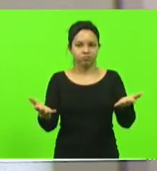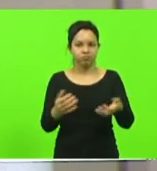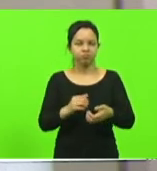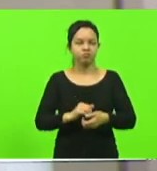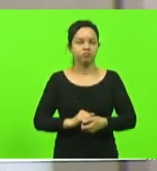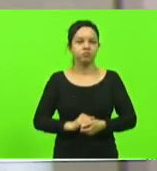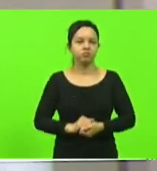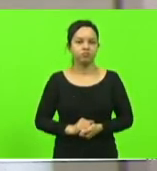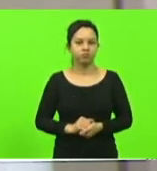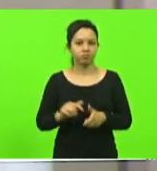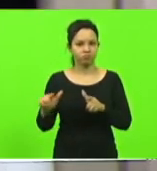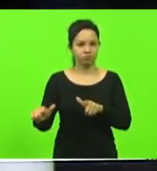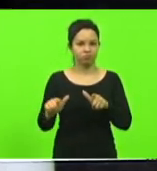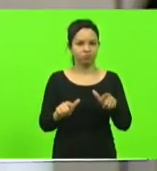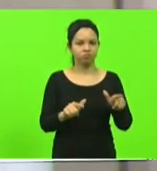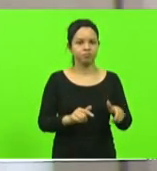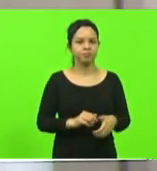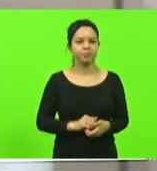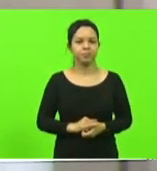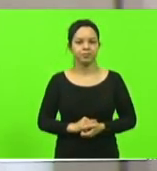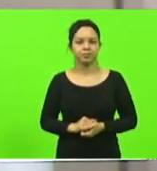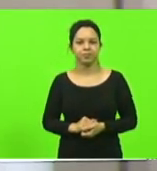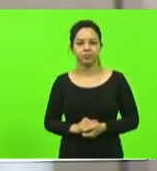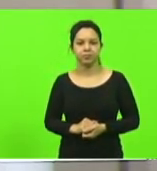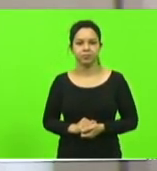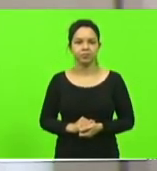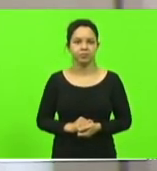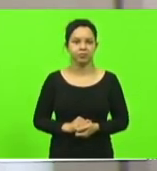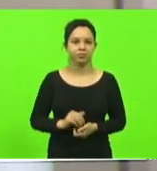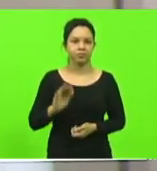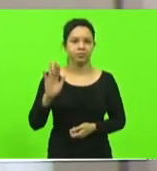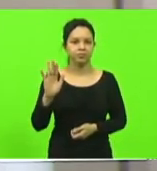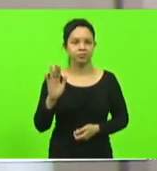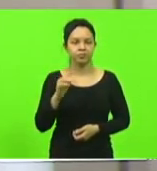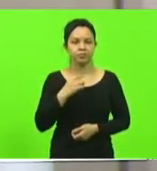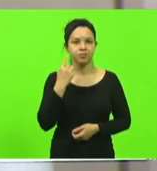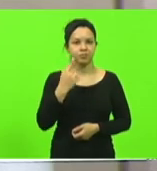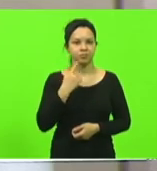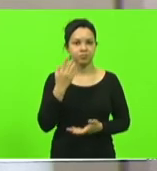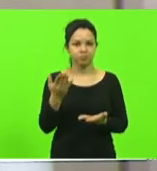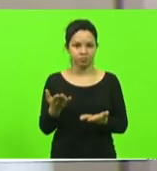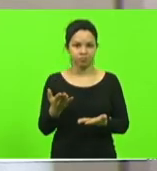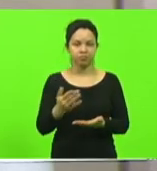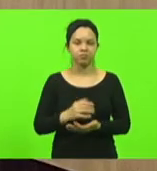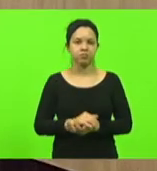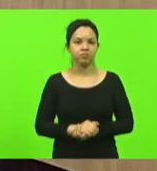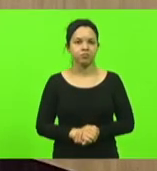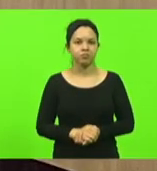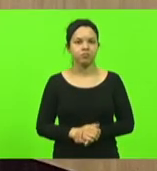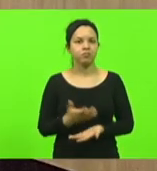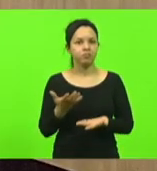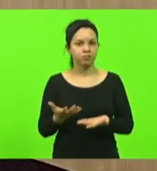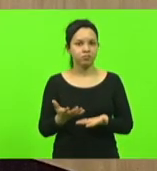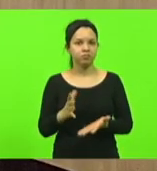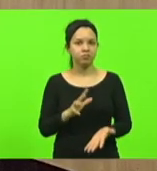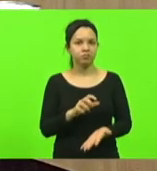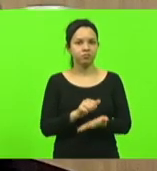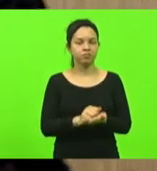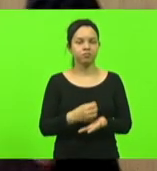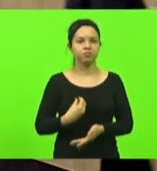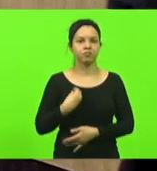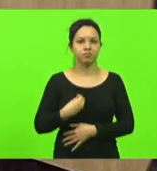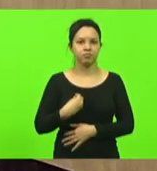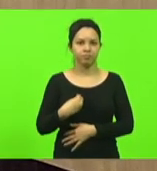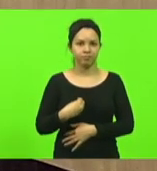proceda à distribuição de expedientes. Pela ordem, senhor presidente. Pois não, deputado. Senhor presidente, gostaria de registrar a presença